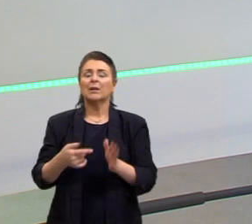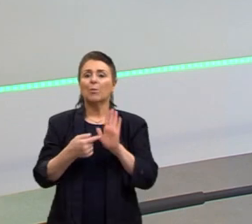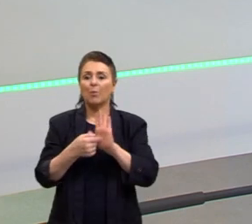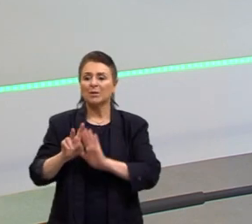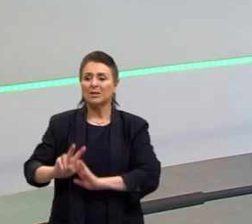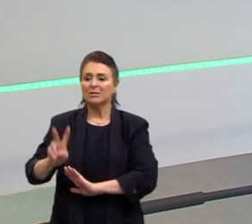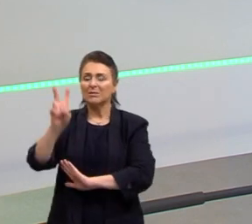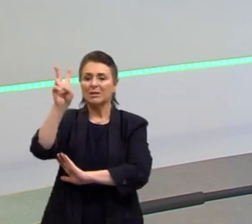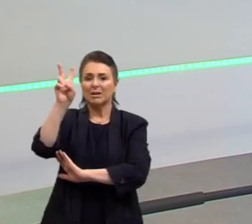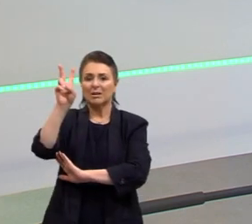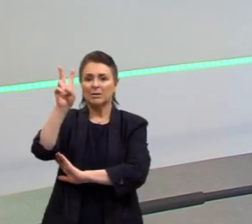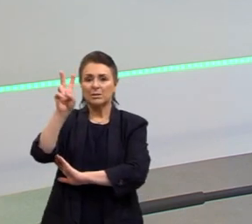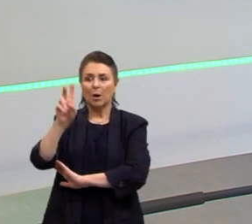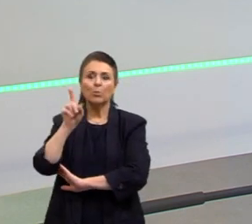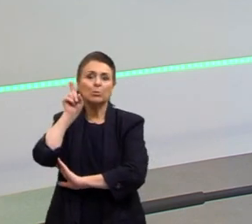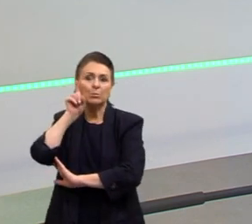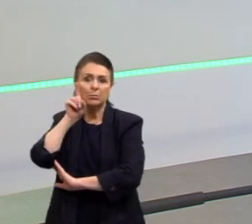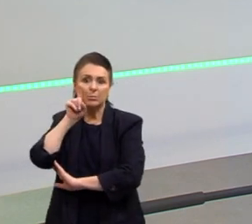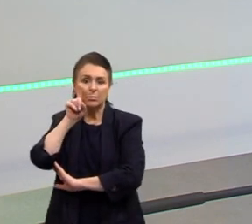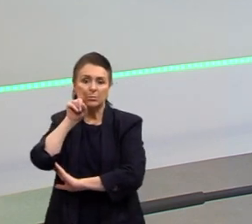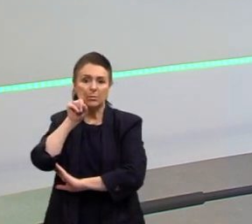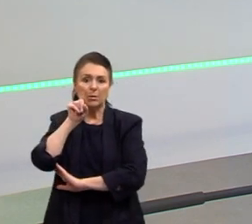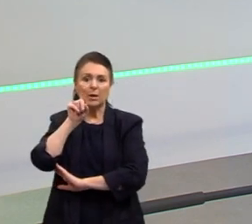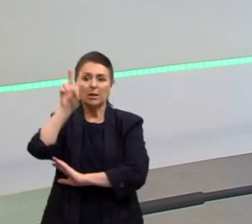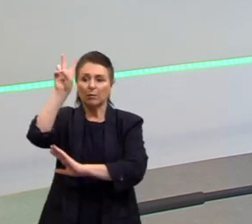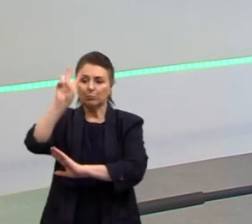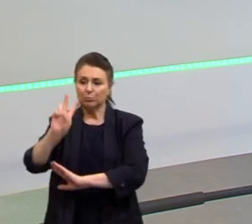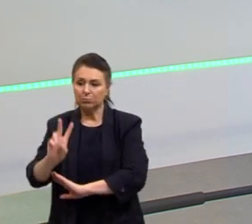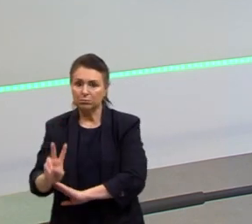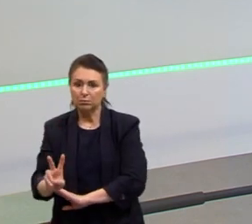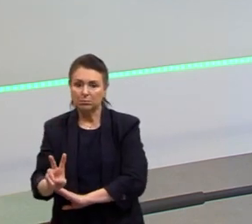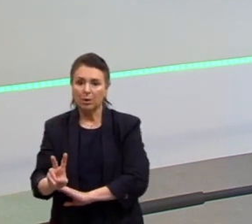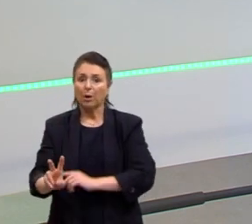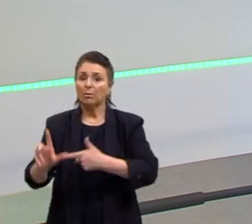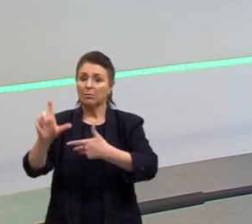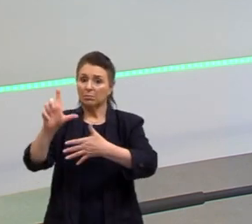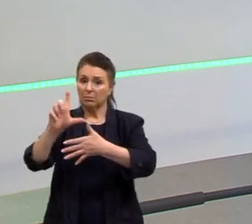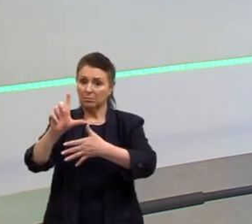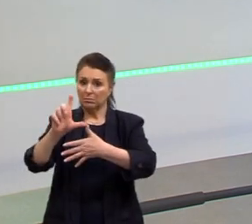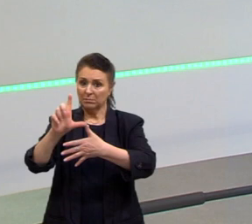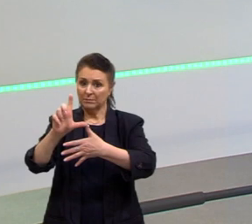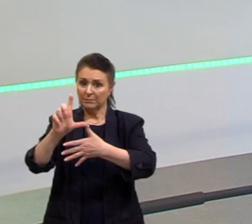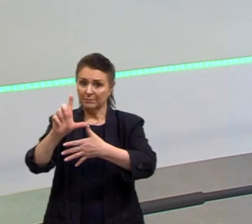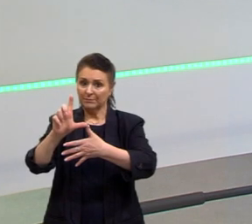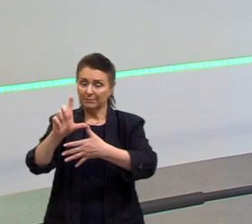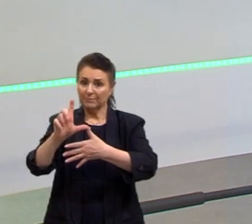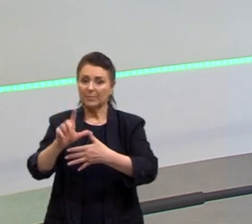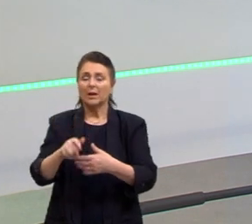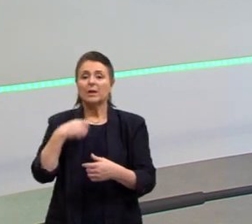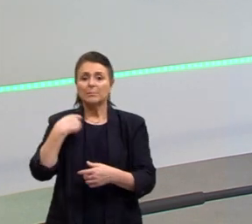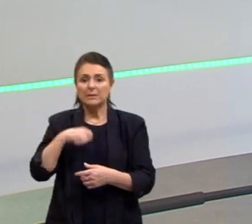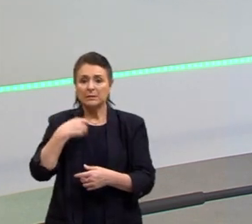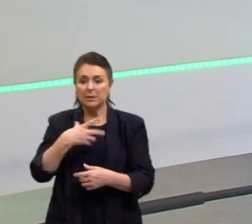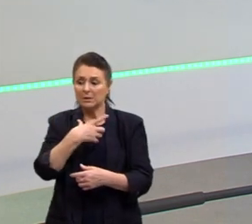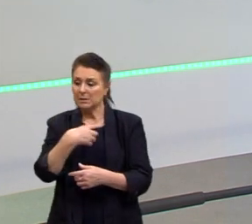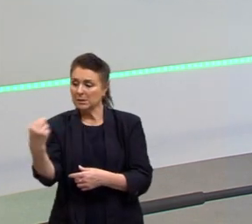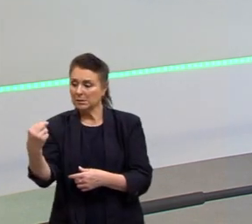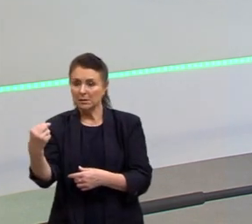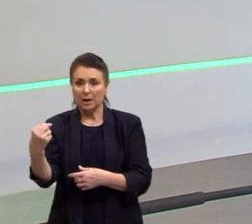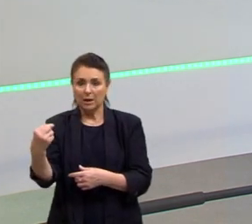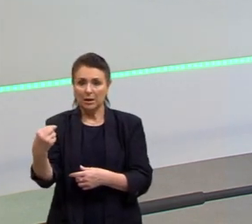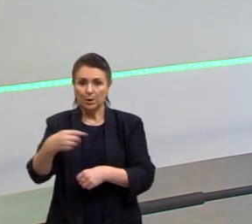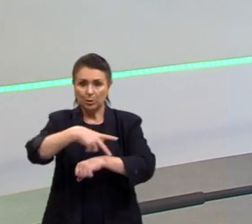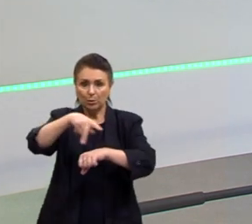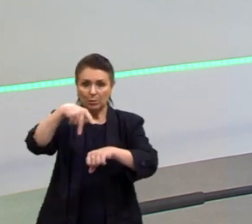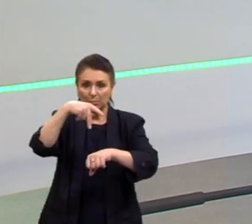desvalorização do que é latino, a necessidade de sair da sua terra em busca de